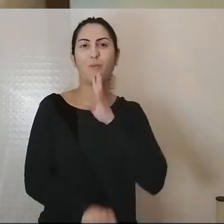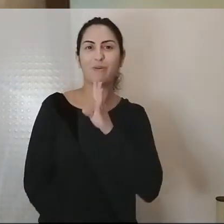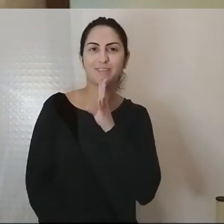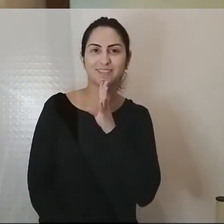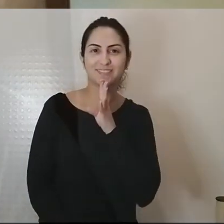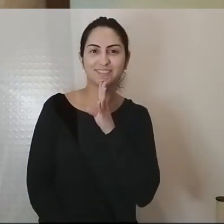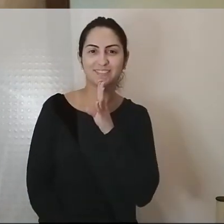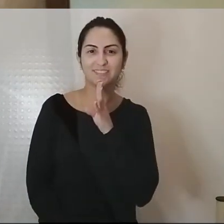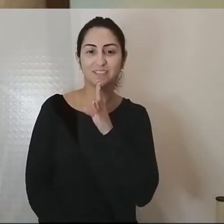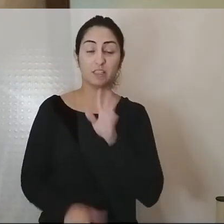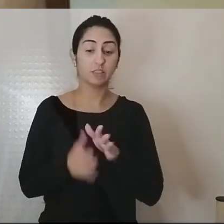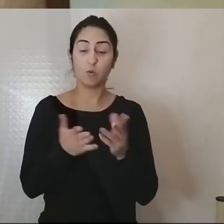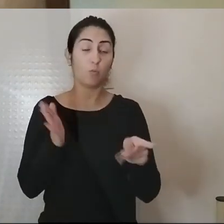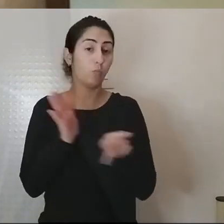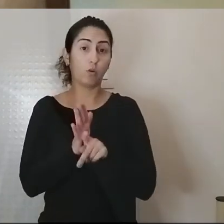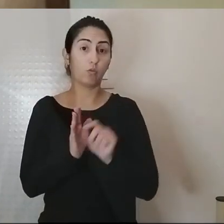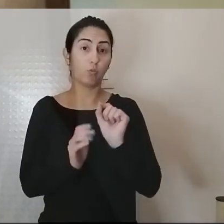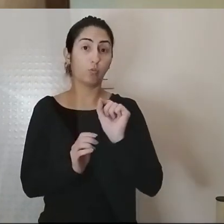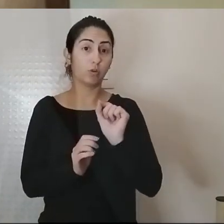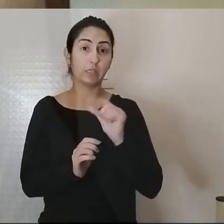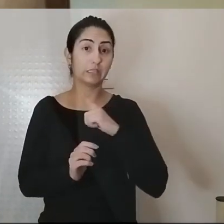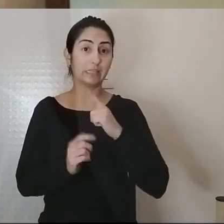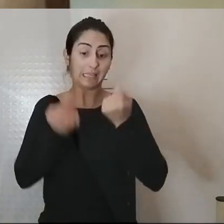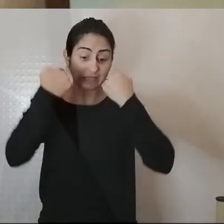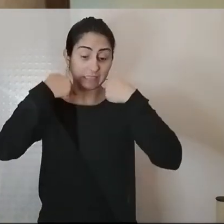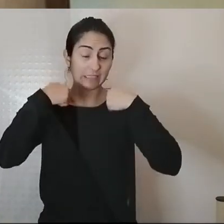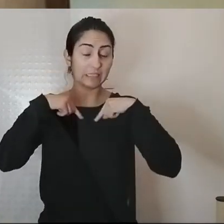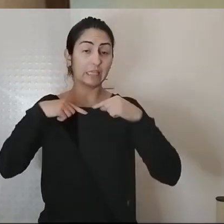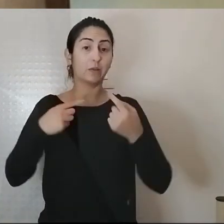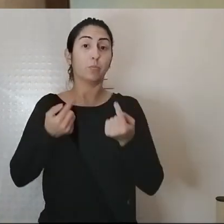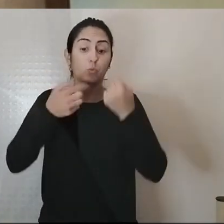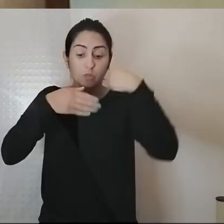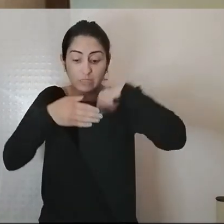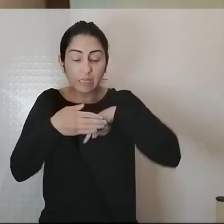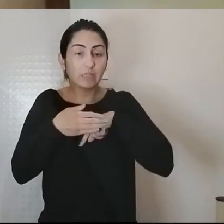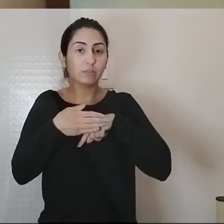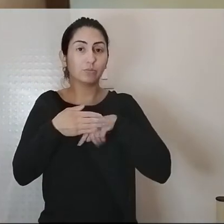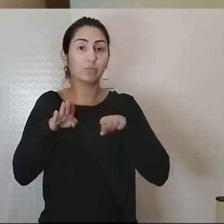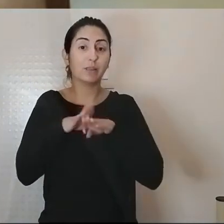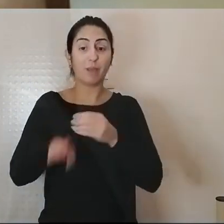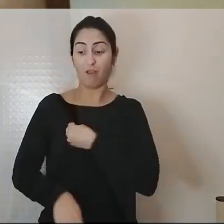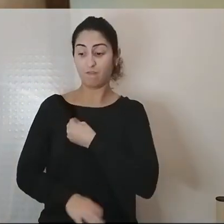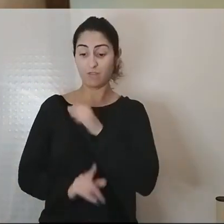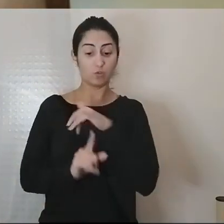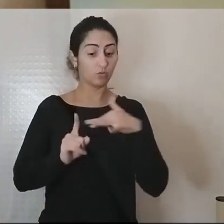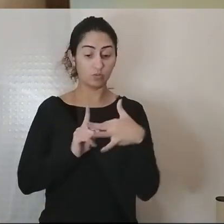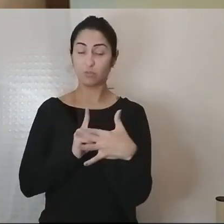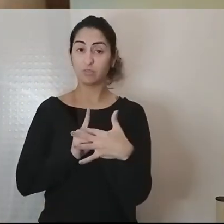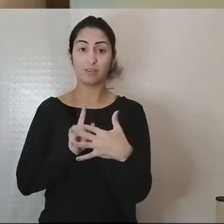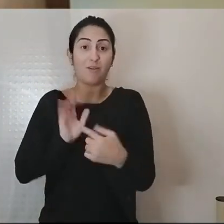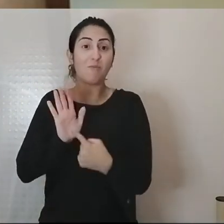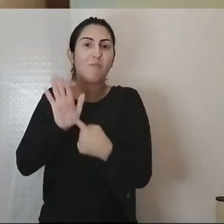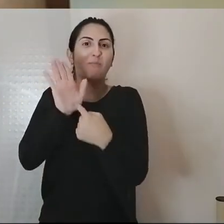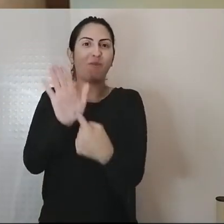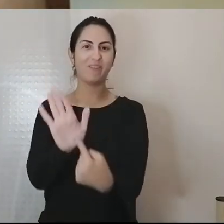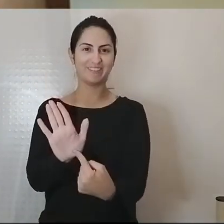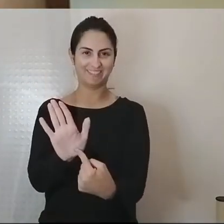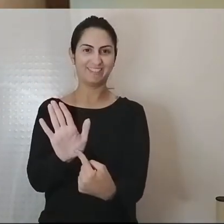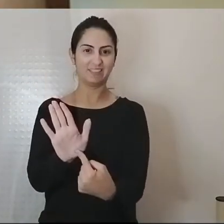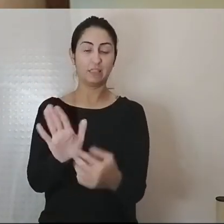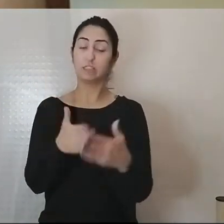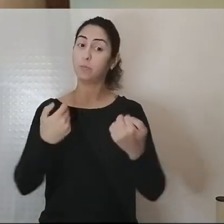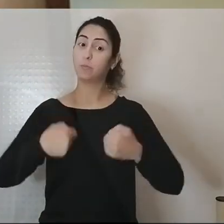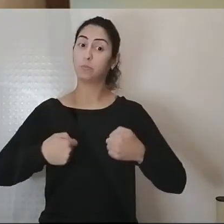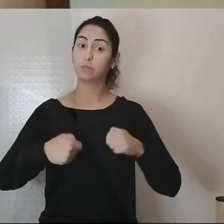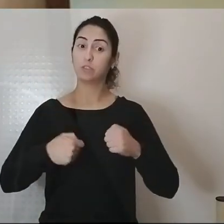motivações internas e vidas sociais transparentes e definidas portanto é preciso ver